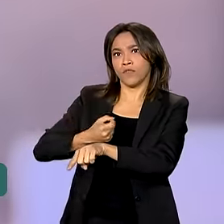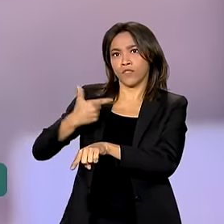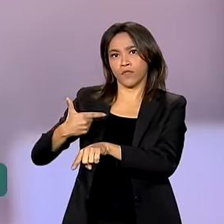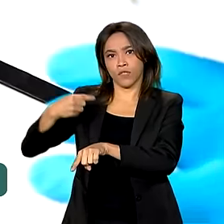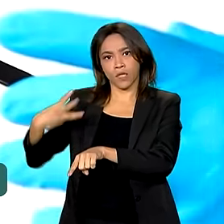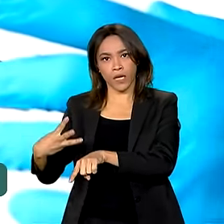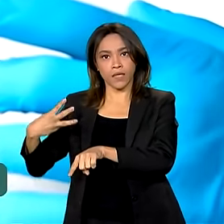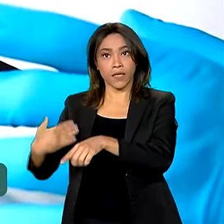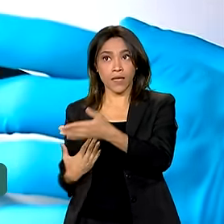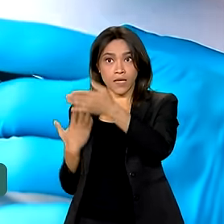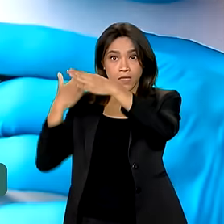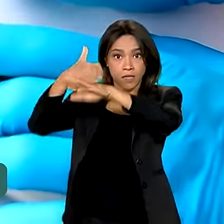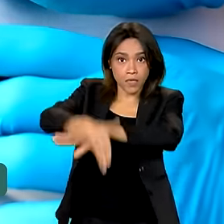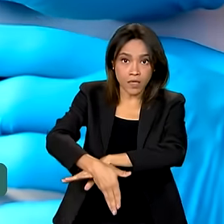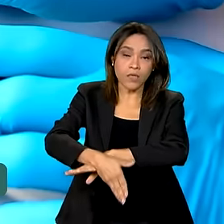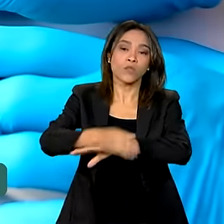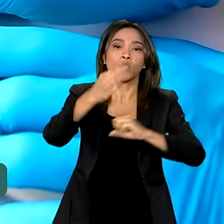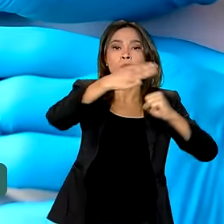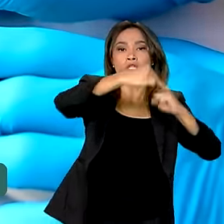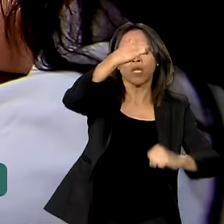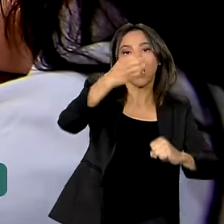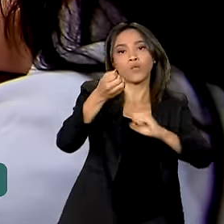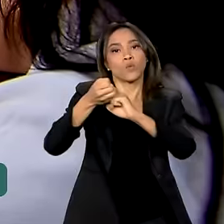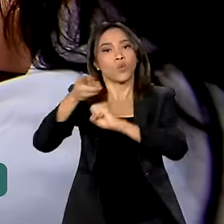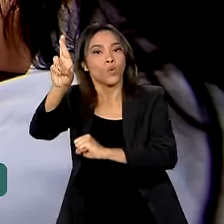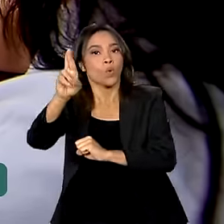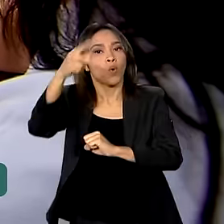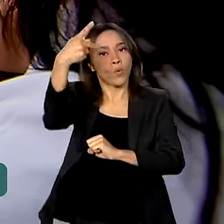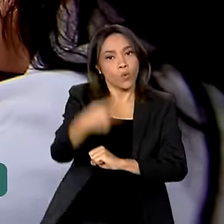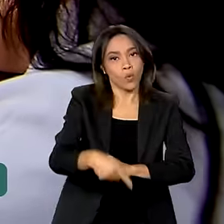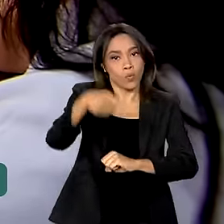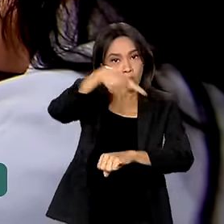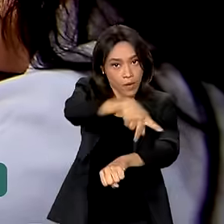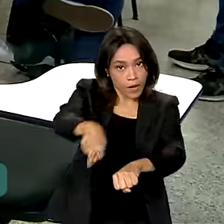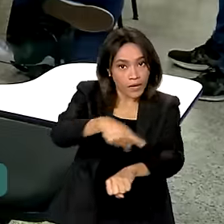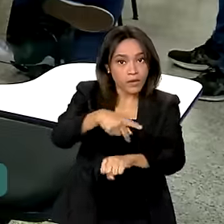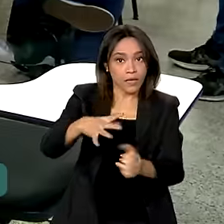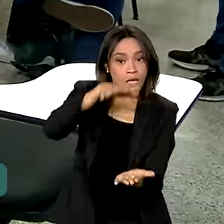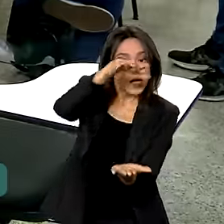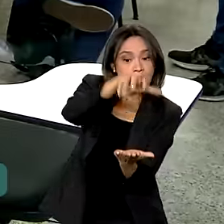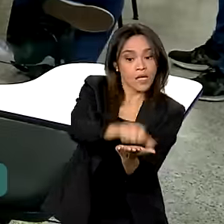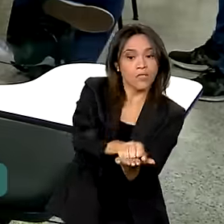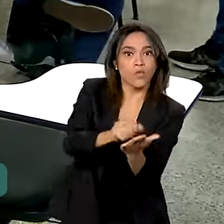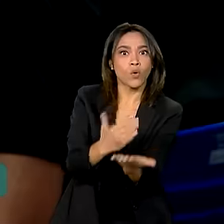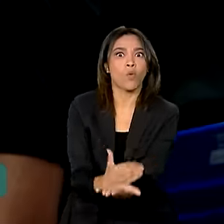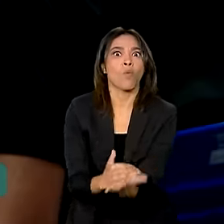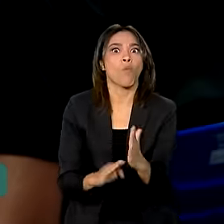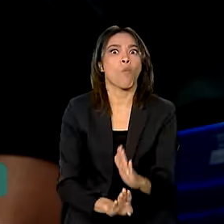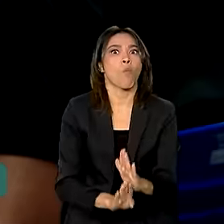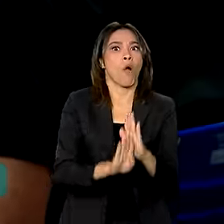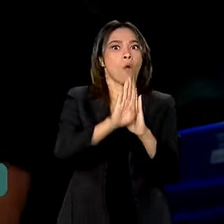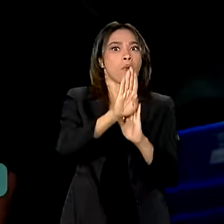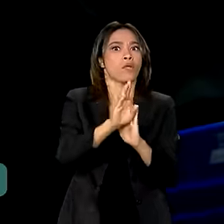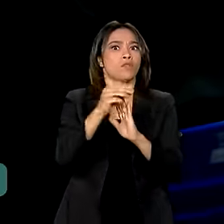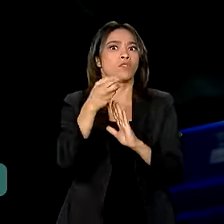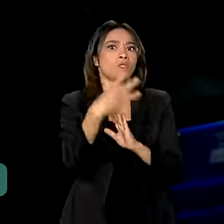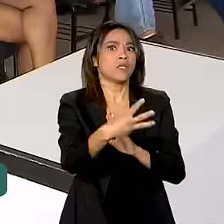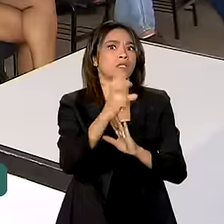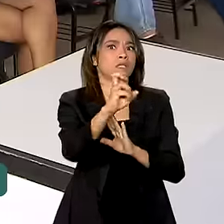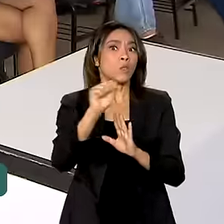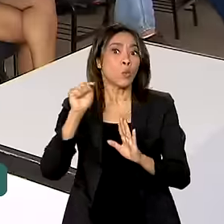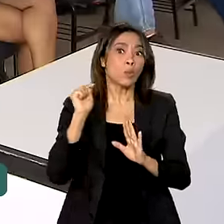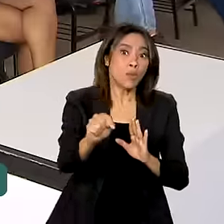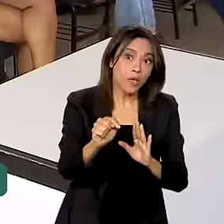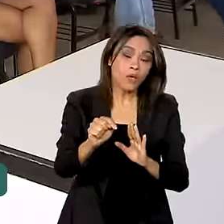um ingresso nos cursos de mestrado e doutorado no país registrou um aumento de mais de 35 mil alunos